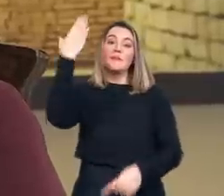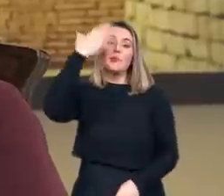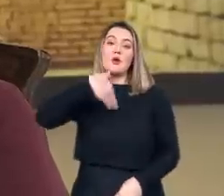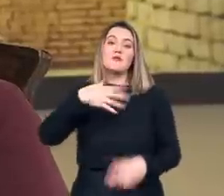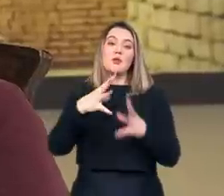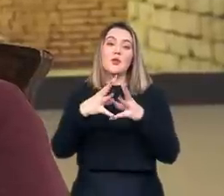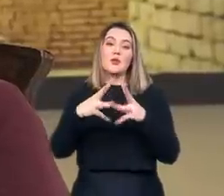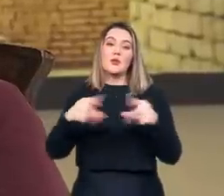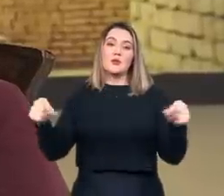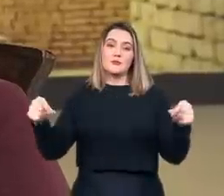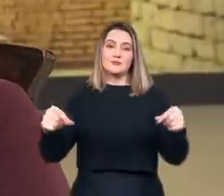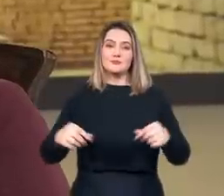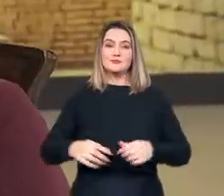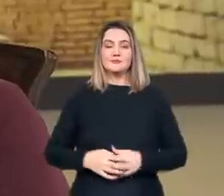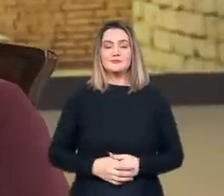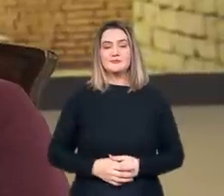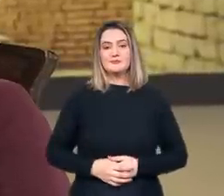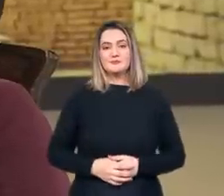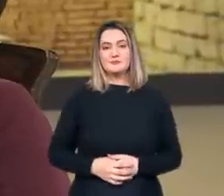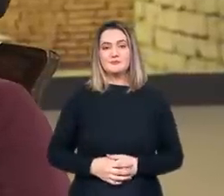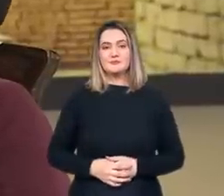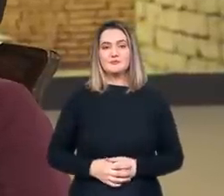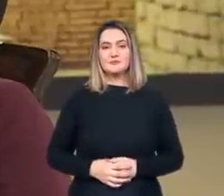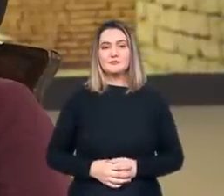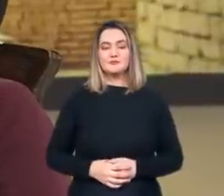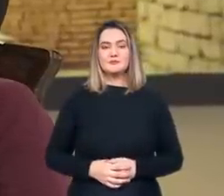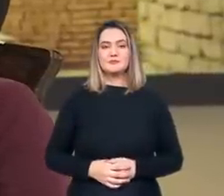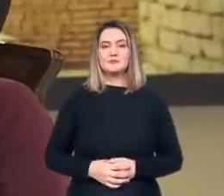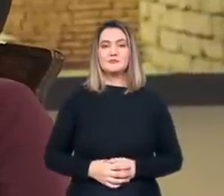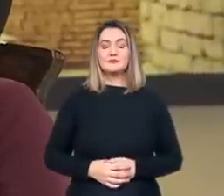se perderam, foi o que falou o historiador.